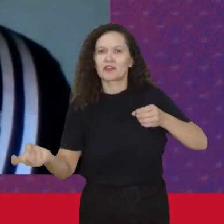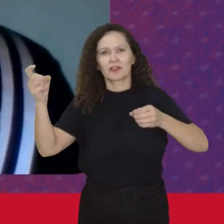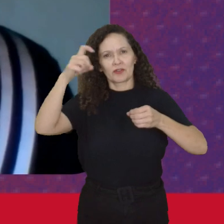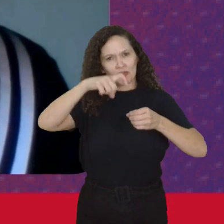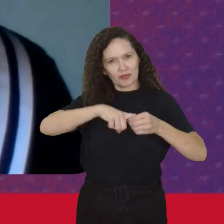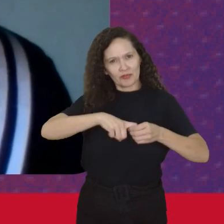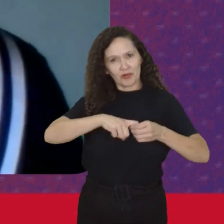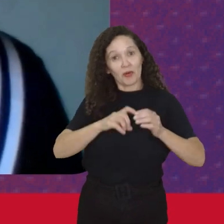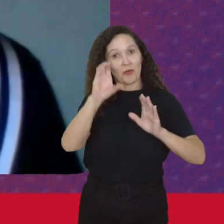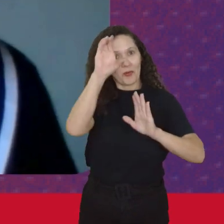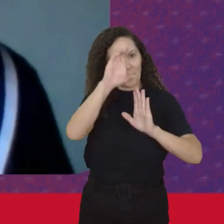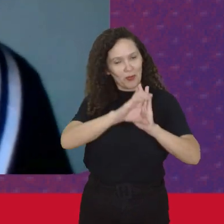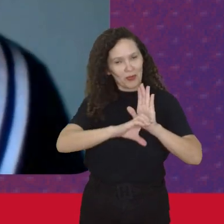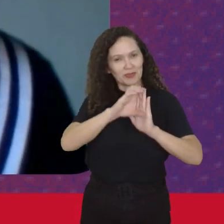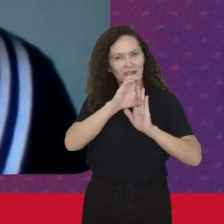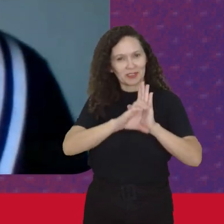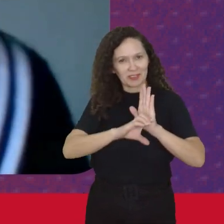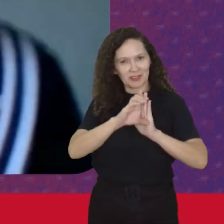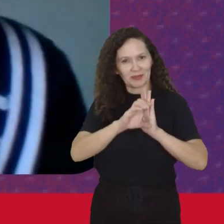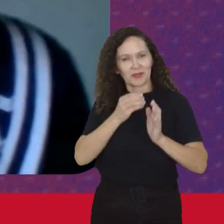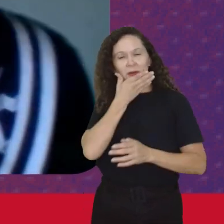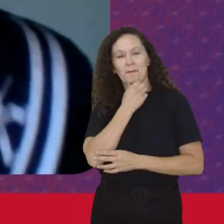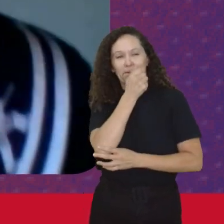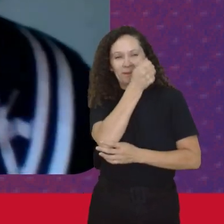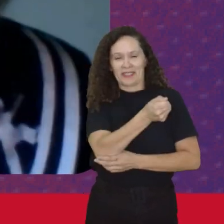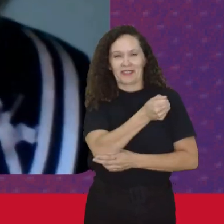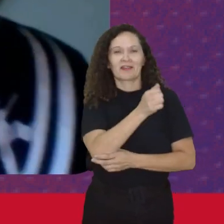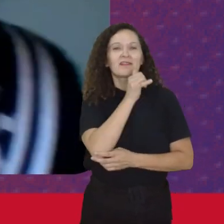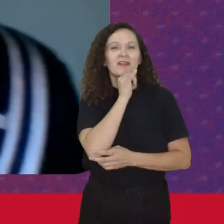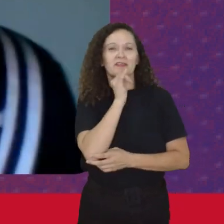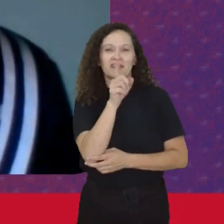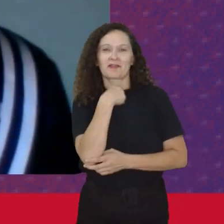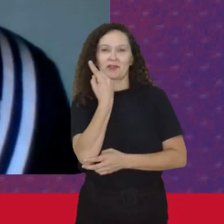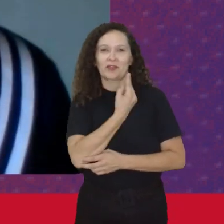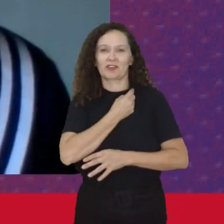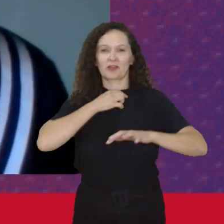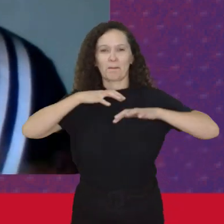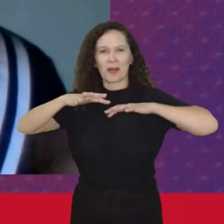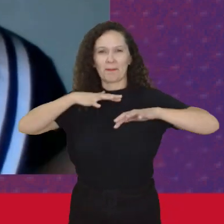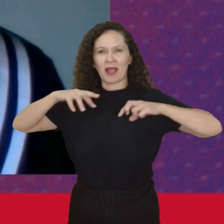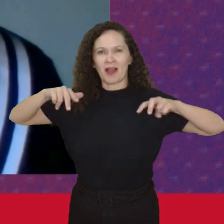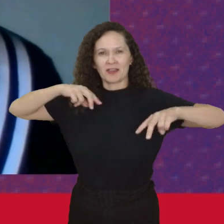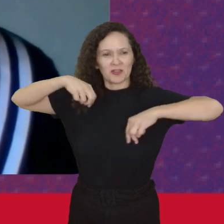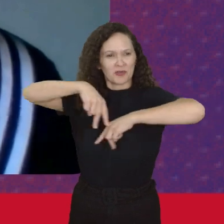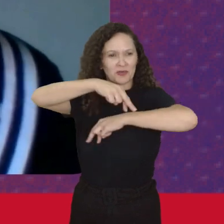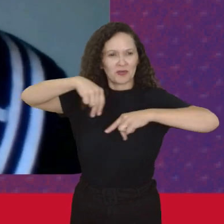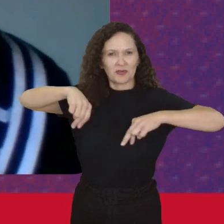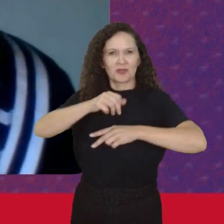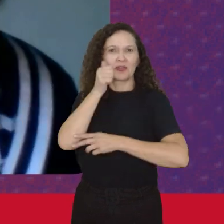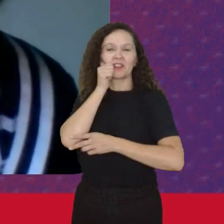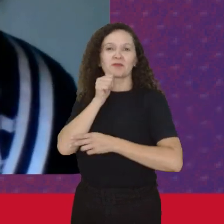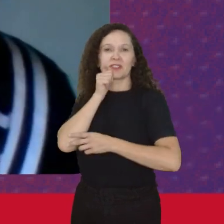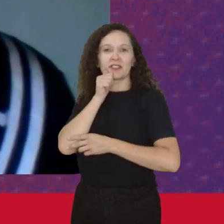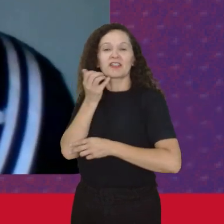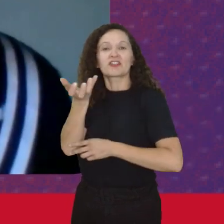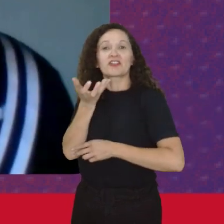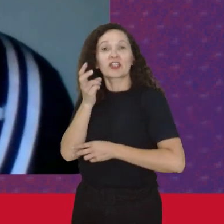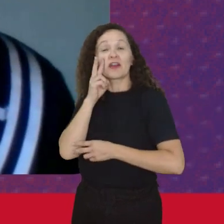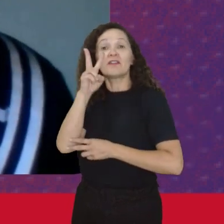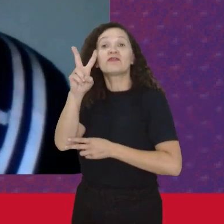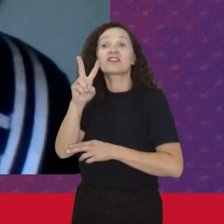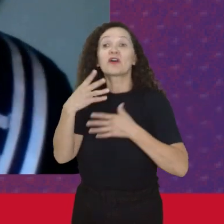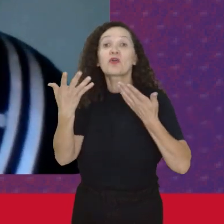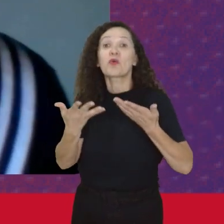conceito De patriarcado Mesmo que Por exemplo No nosso caso Da marcha A gente trabalha Muito com a ideia Da divisão sexual Do